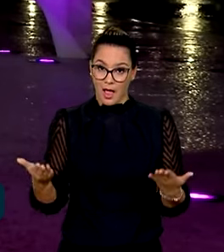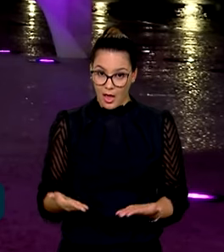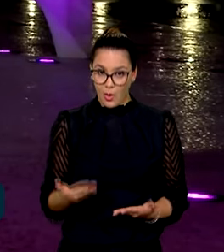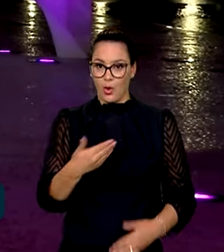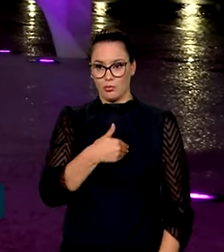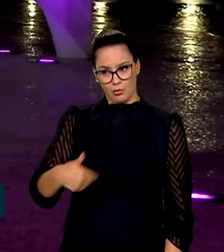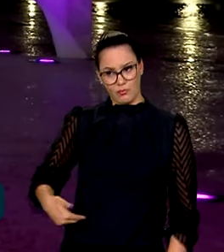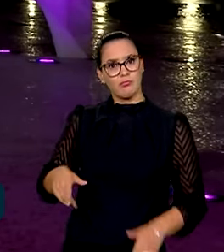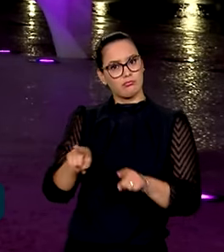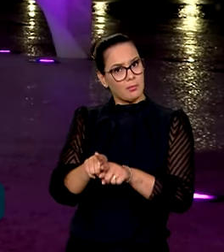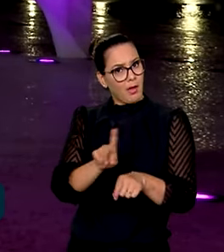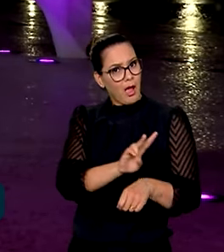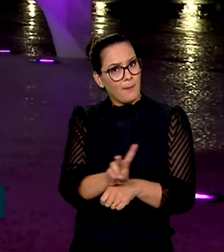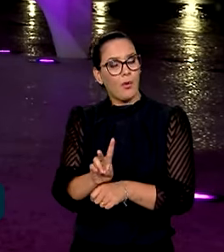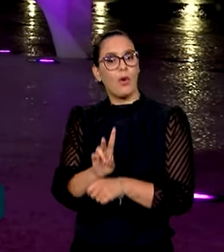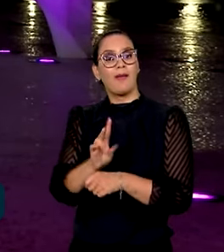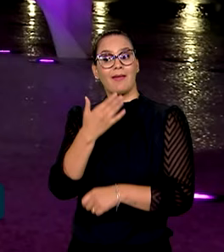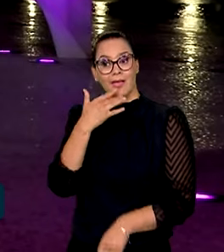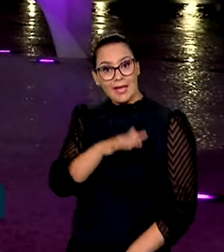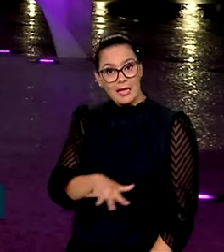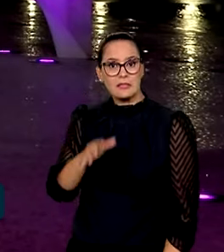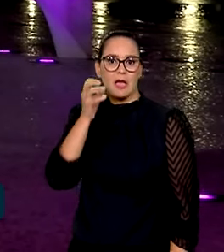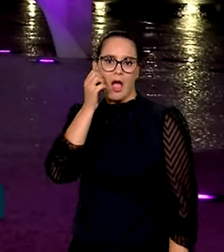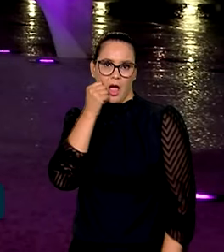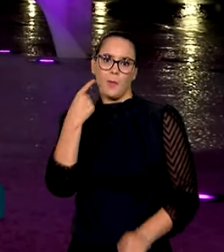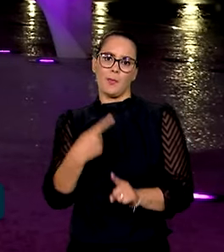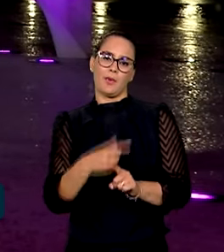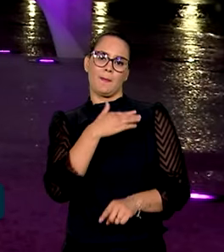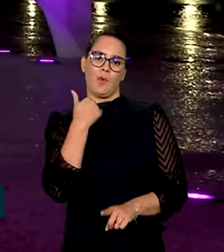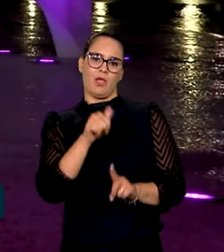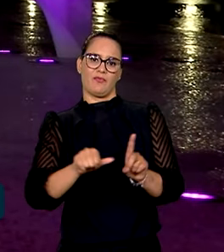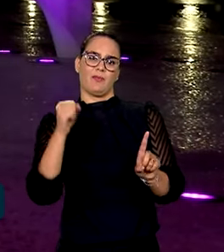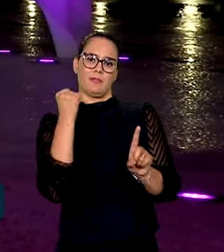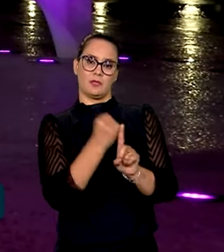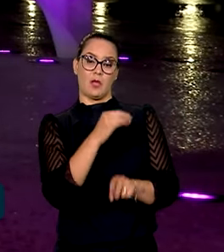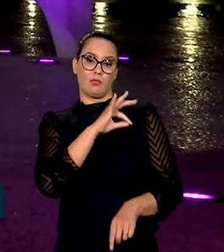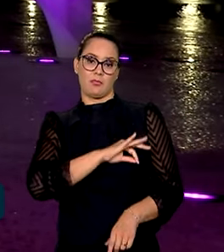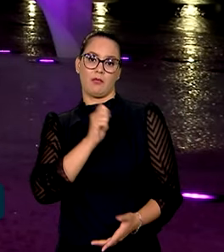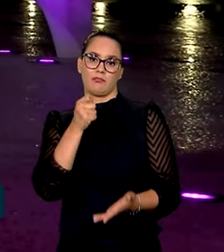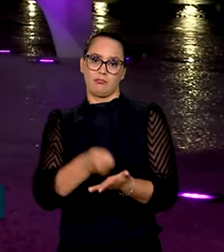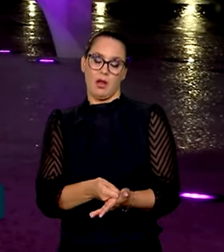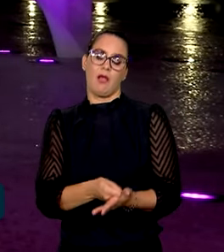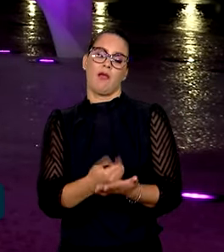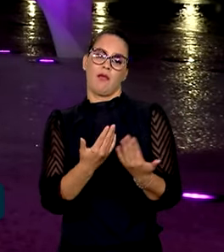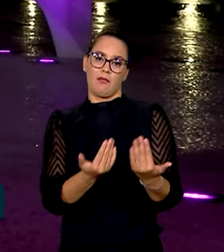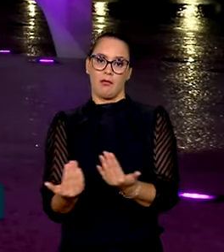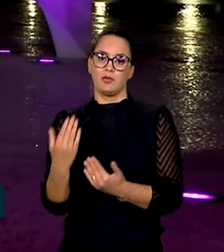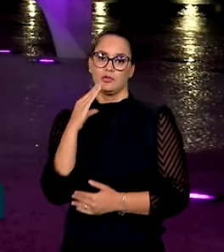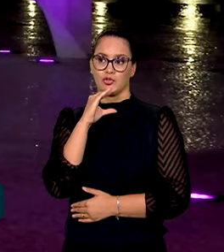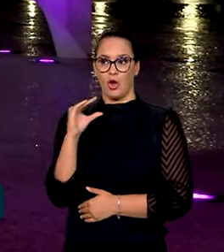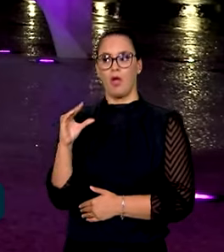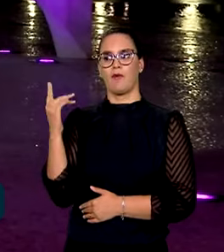Estado também terá que amparar os órfãos de crimes por motivo de feminicídio, como a Bolsa Especial para ajudar crianças e adolescentes